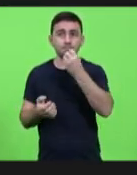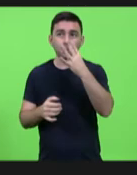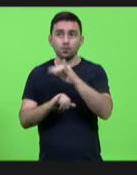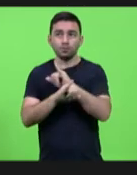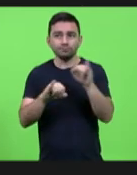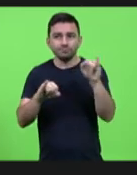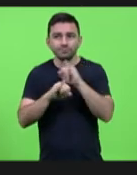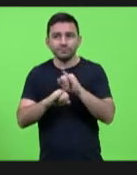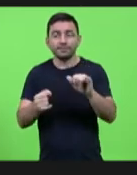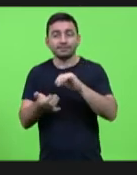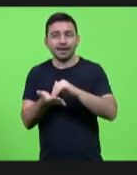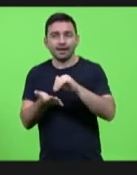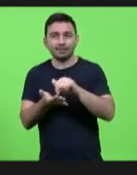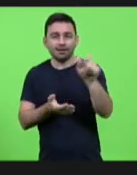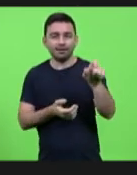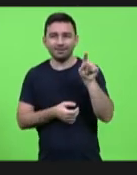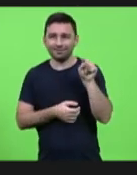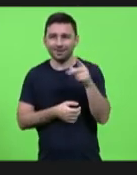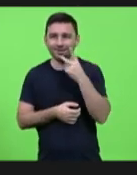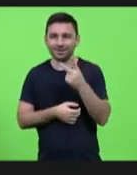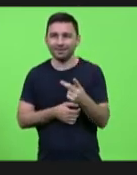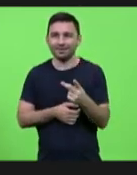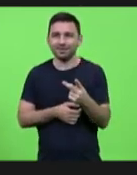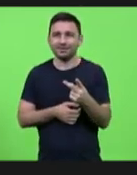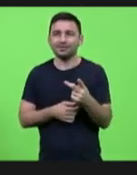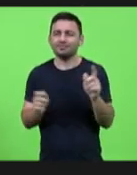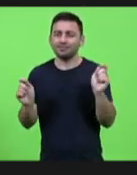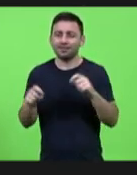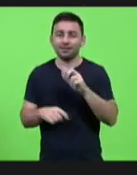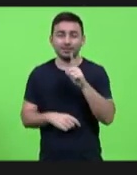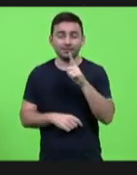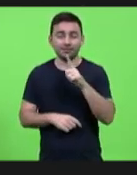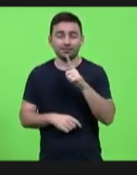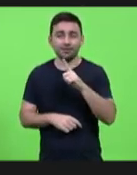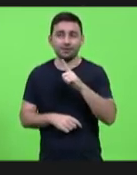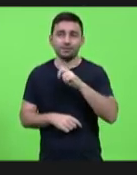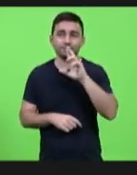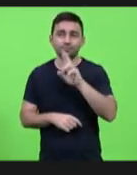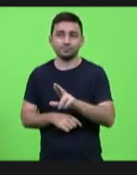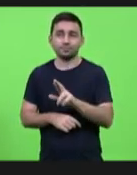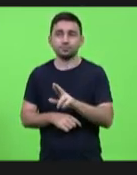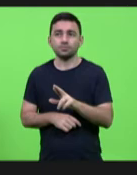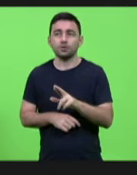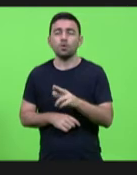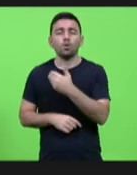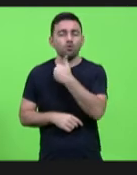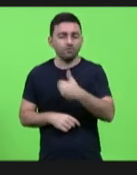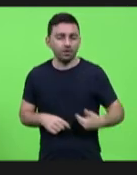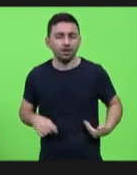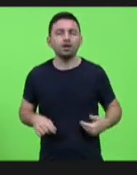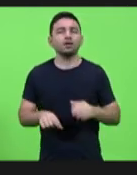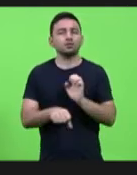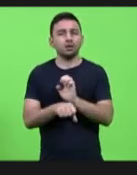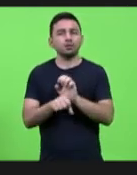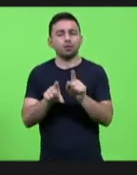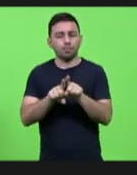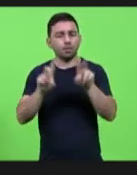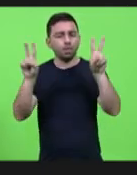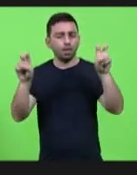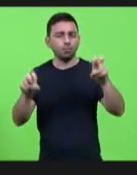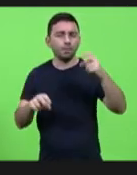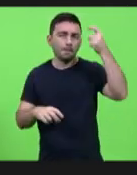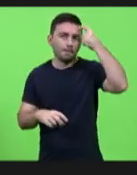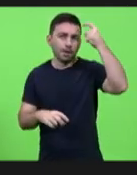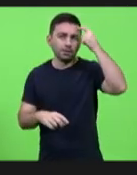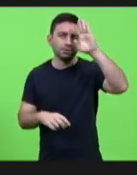aí do secretário já temos um resultado e aí mostra também que o governo do estado tem esse tema como uma prioridade